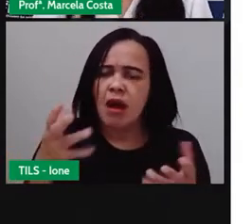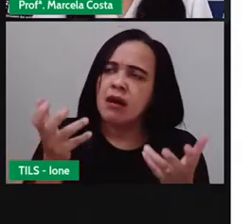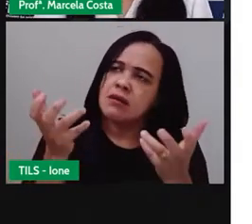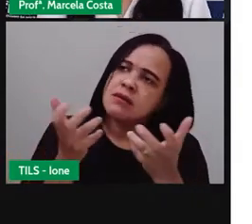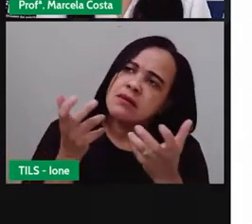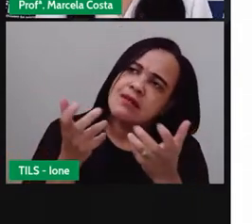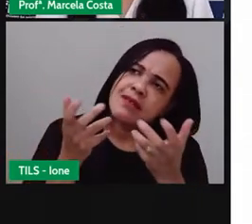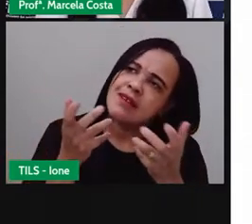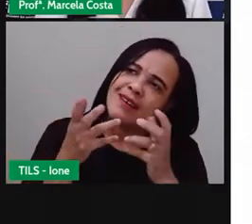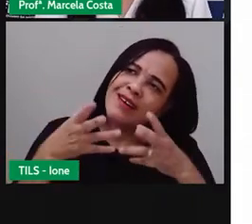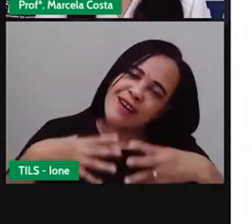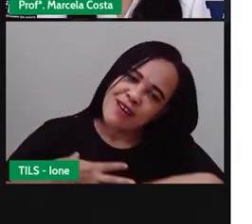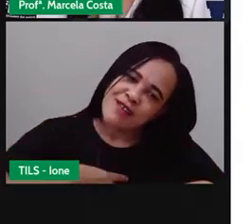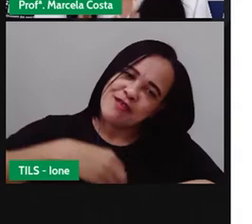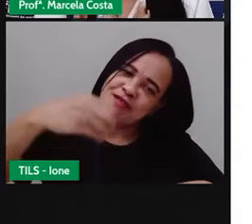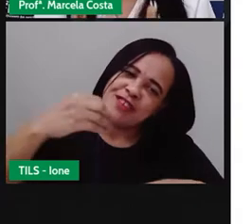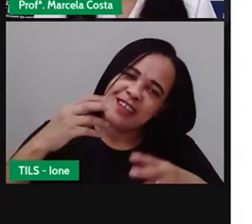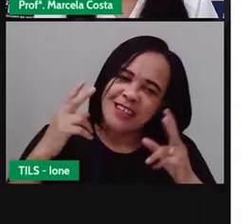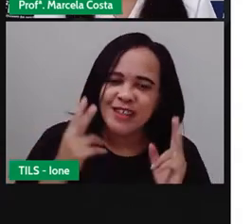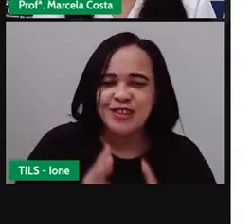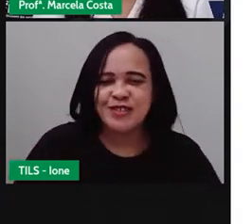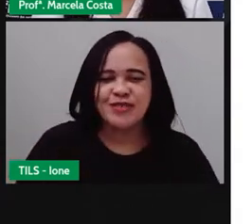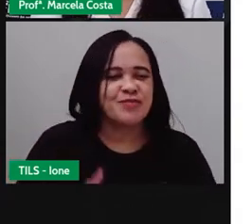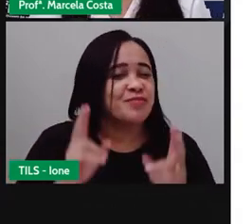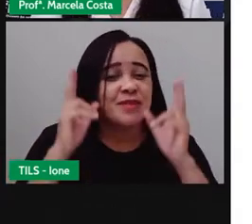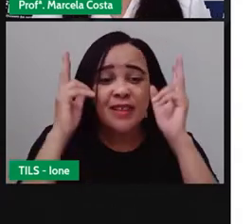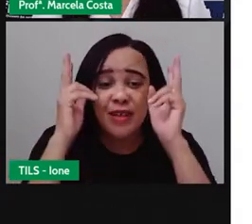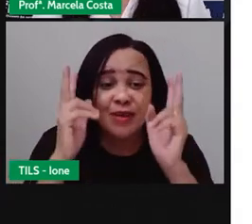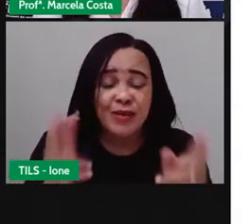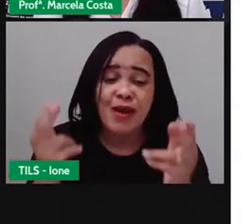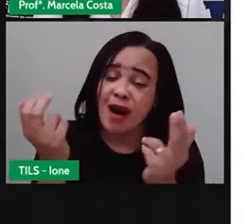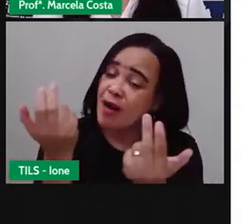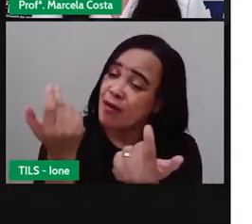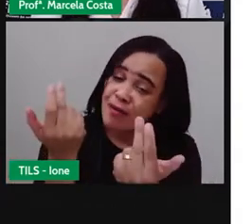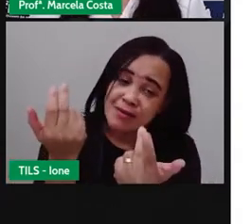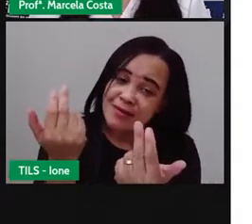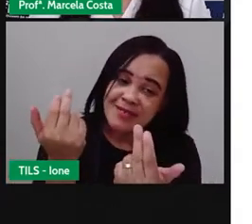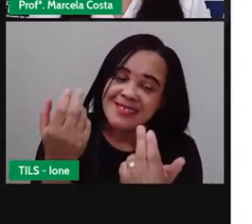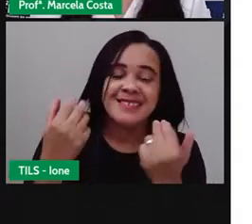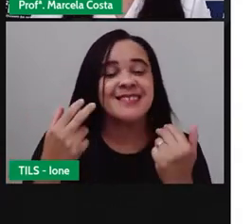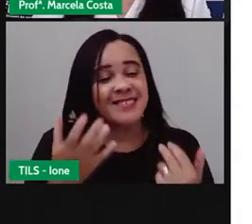filhote, uma coelhinha bem pretinha, assim como essa menina.